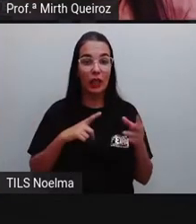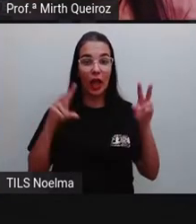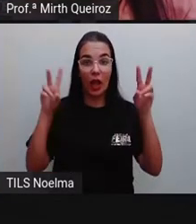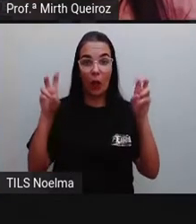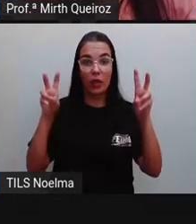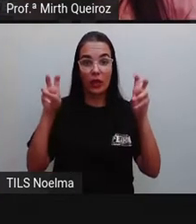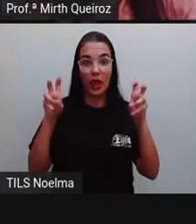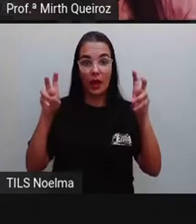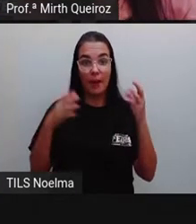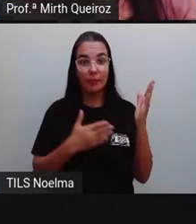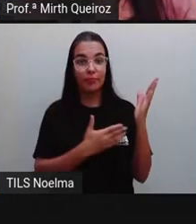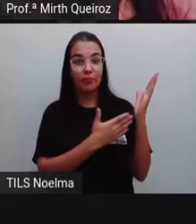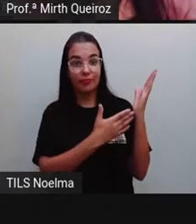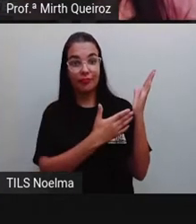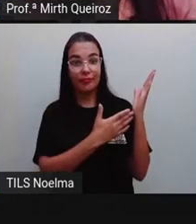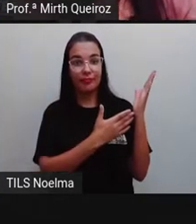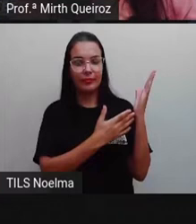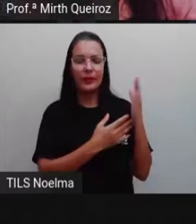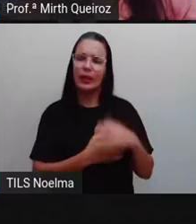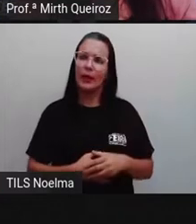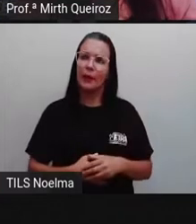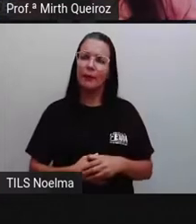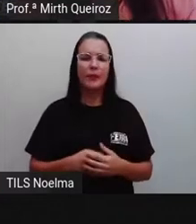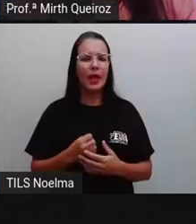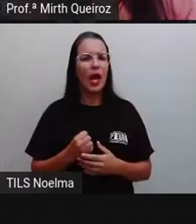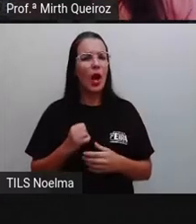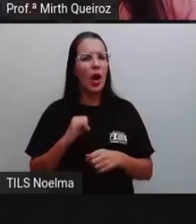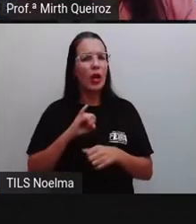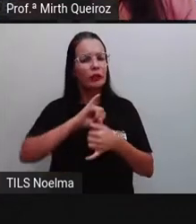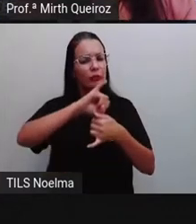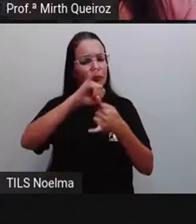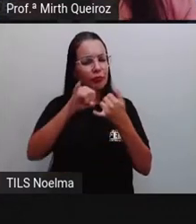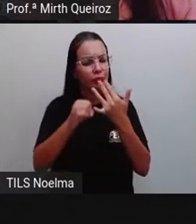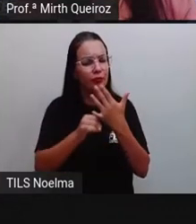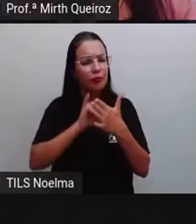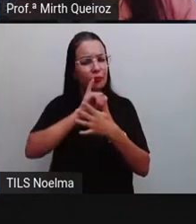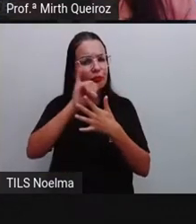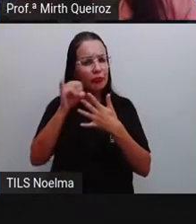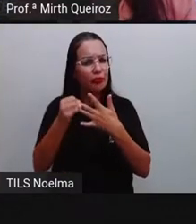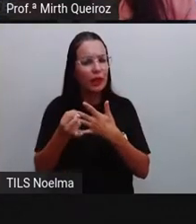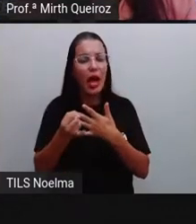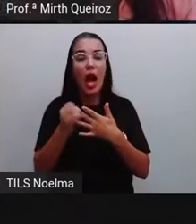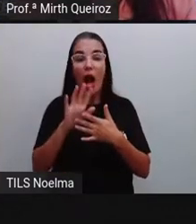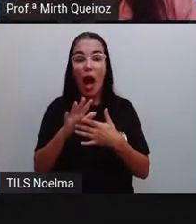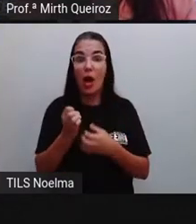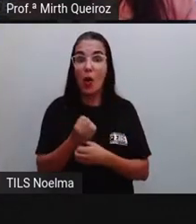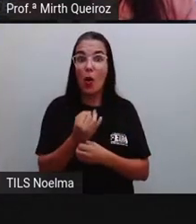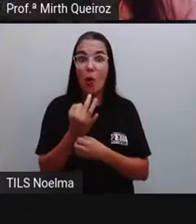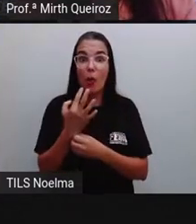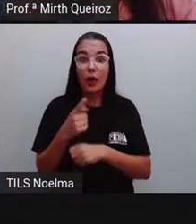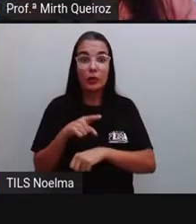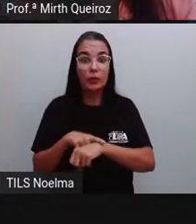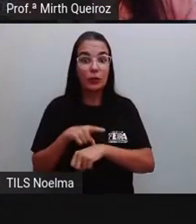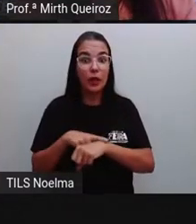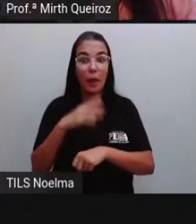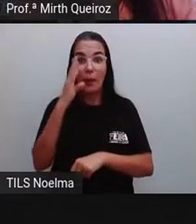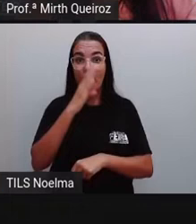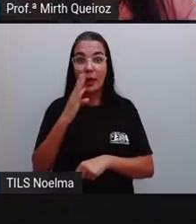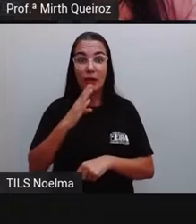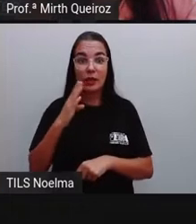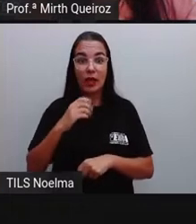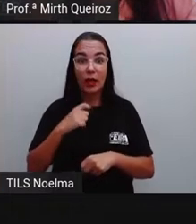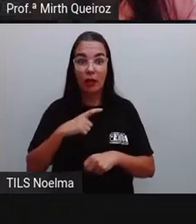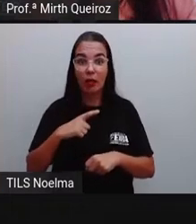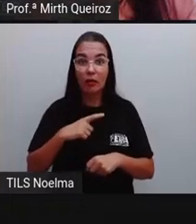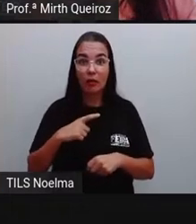falar sobre as redes sociais. Quanto tempo os brasileiros gastam nas redes sociais?